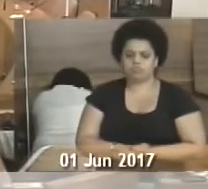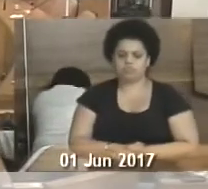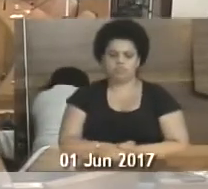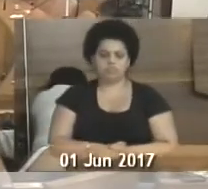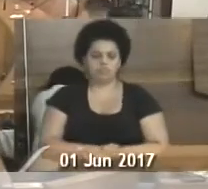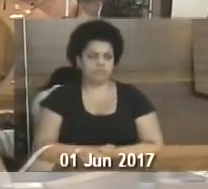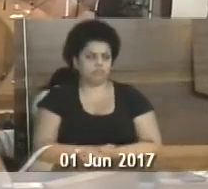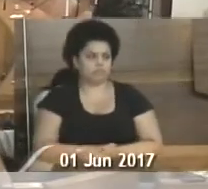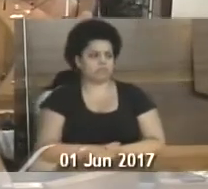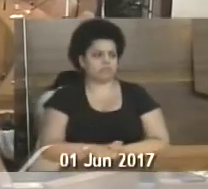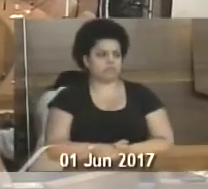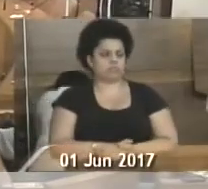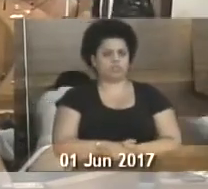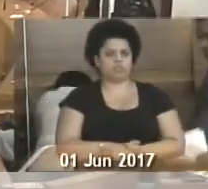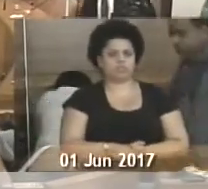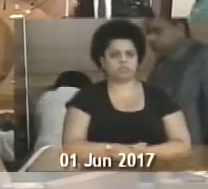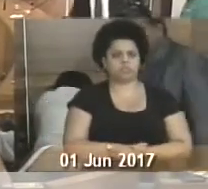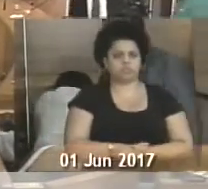Elinho do Sindicato.